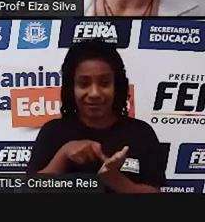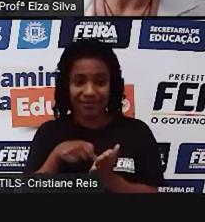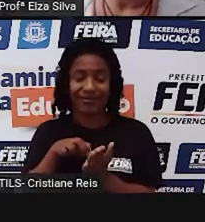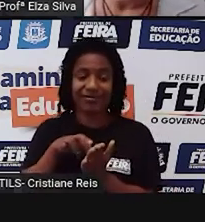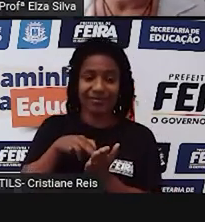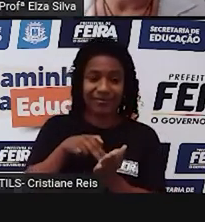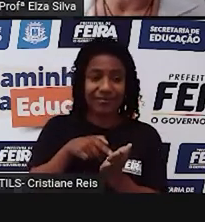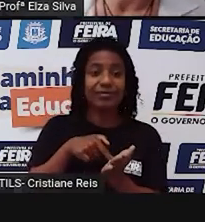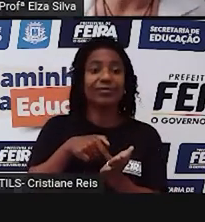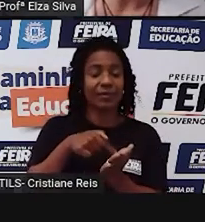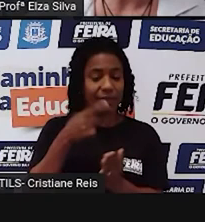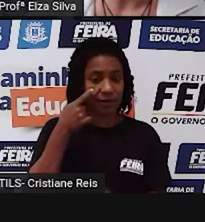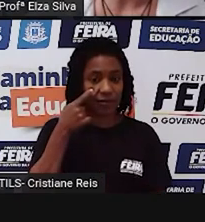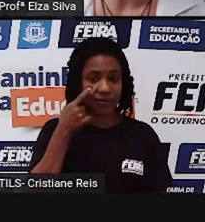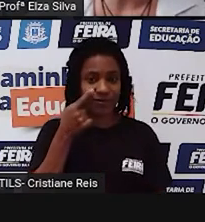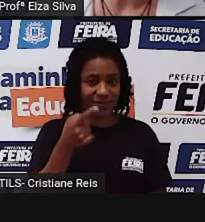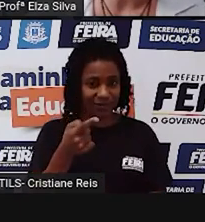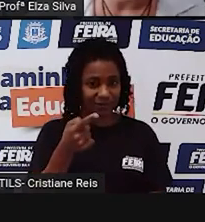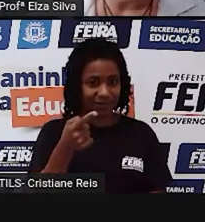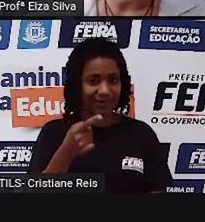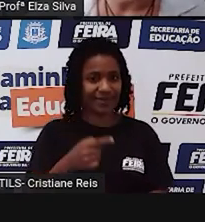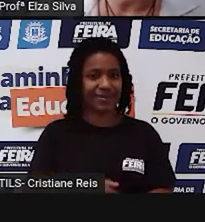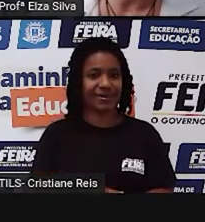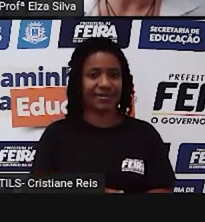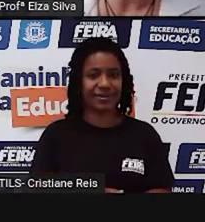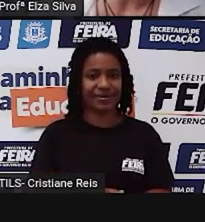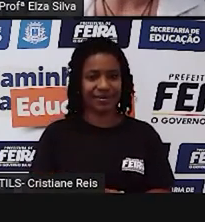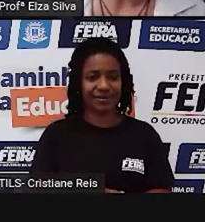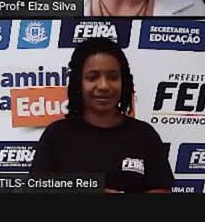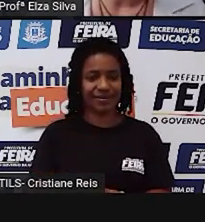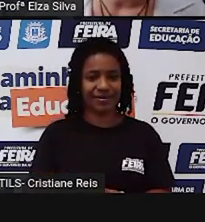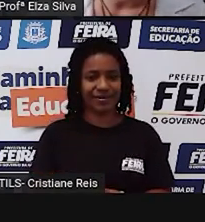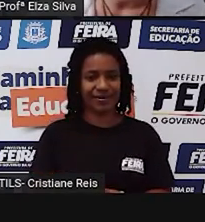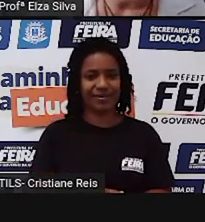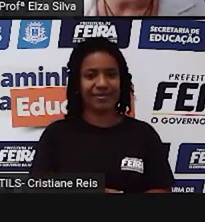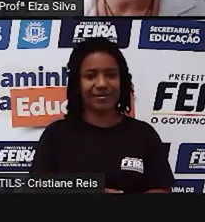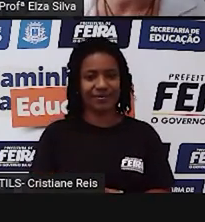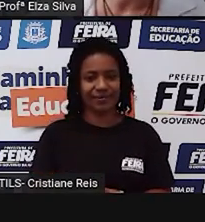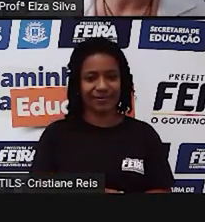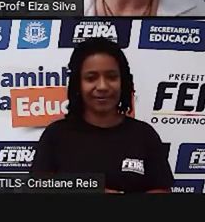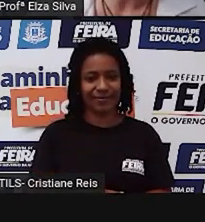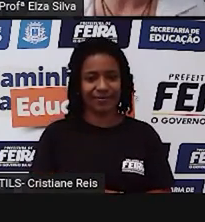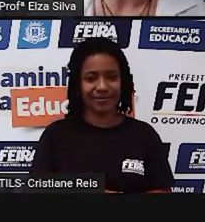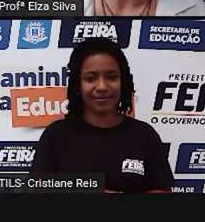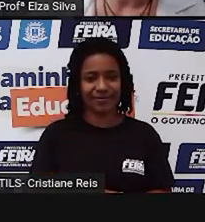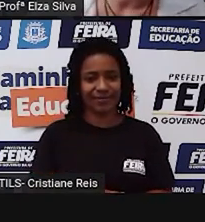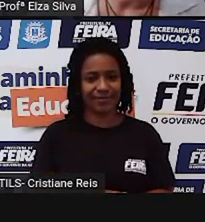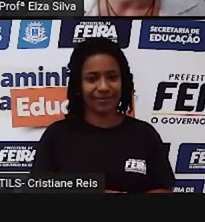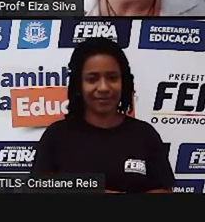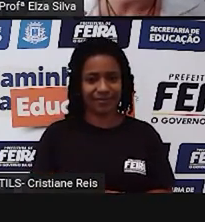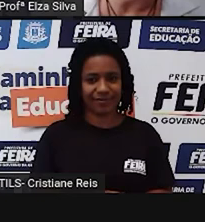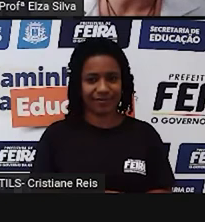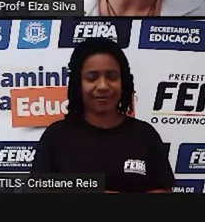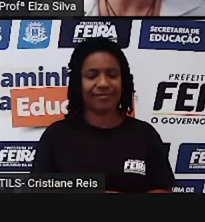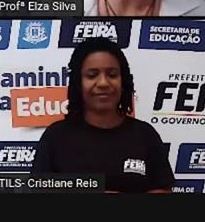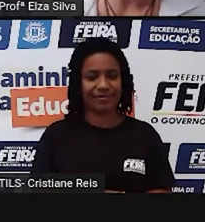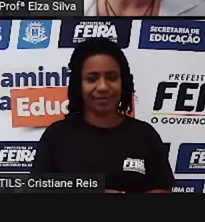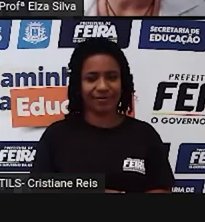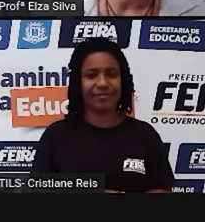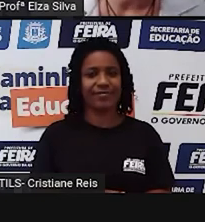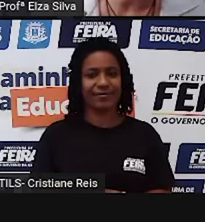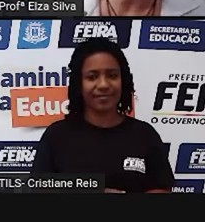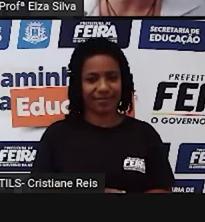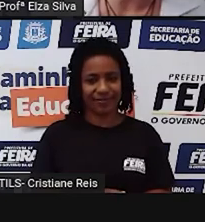R, O, L, L, E, R, S, K, A, T,